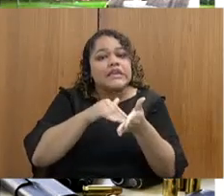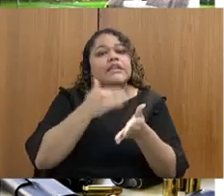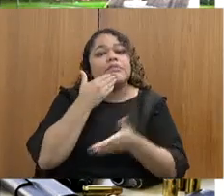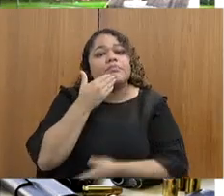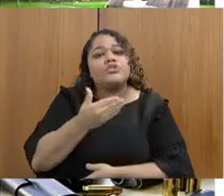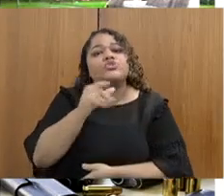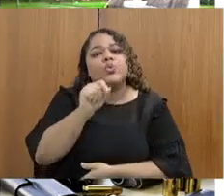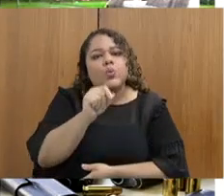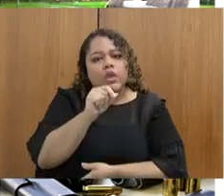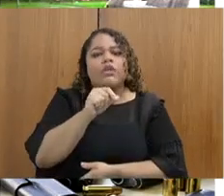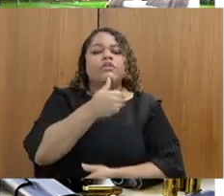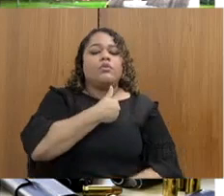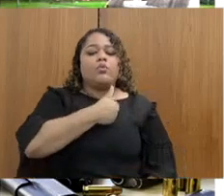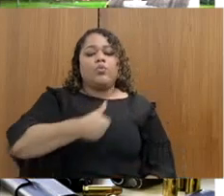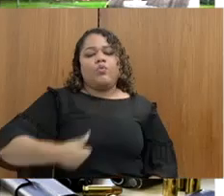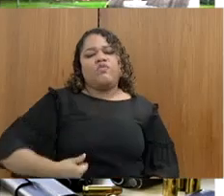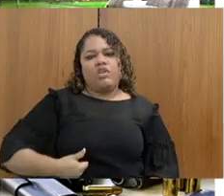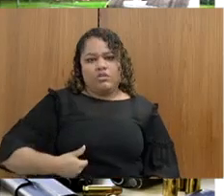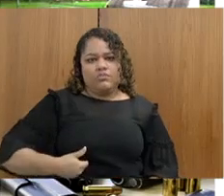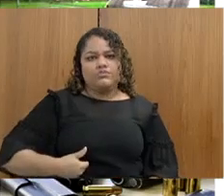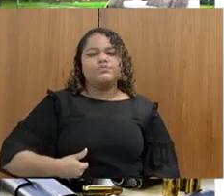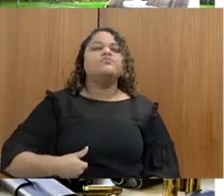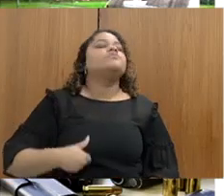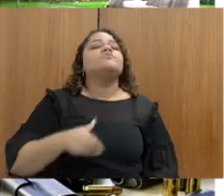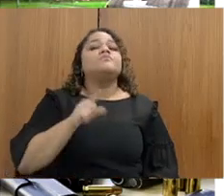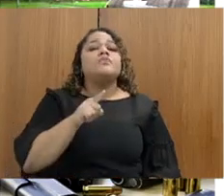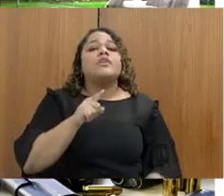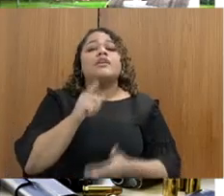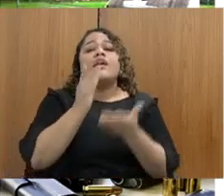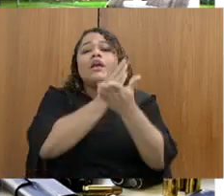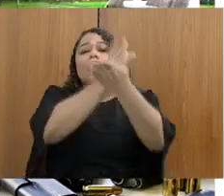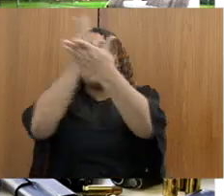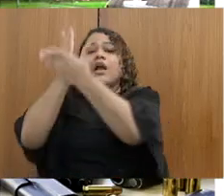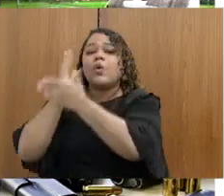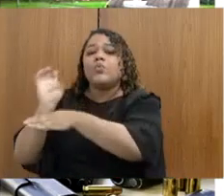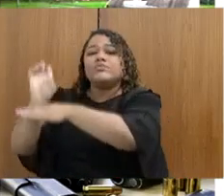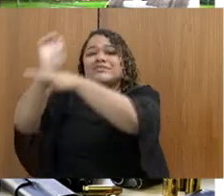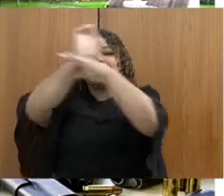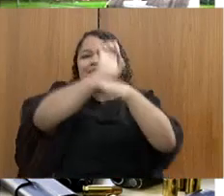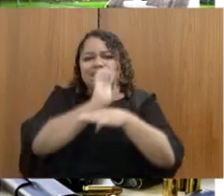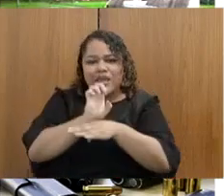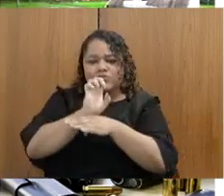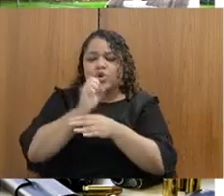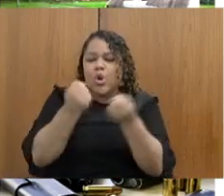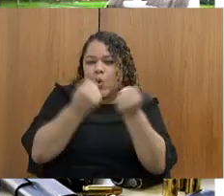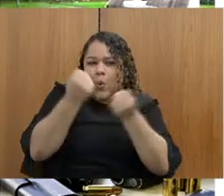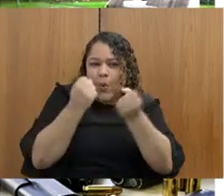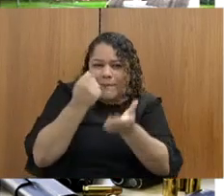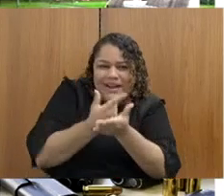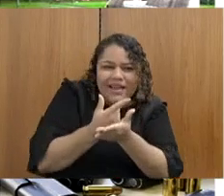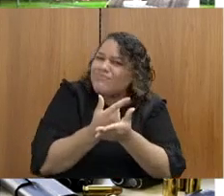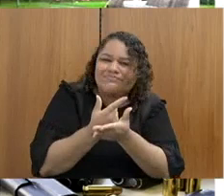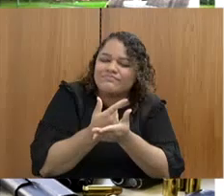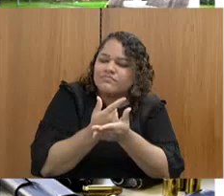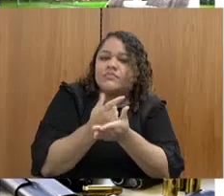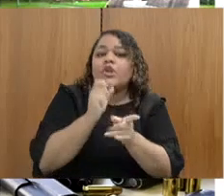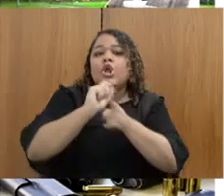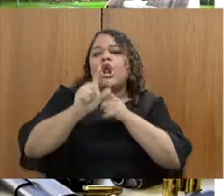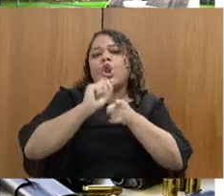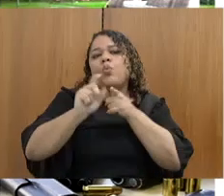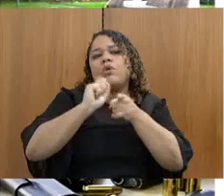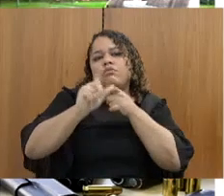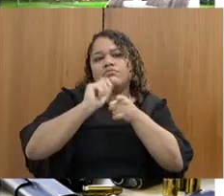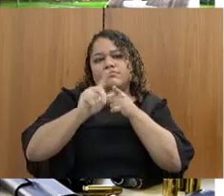governo é que em muitos estados alugam viaturas ao invés de se adquirir viaturas. Porque quando você loca uma